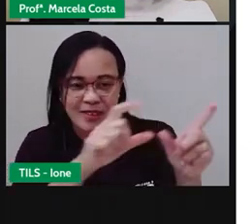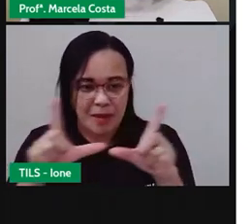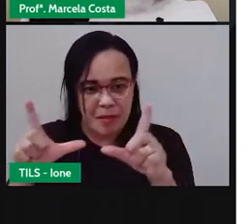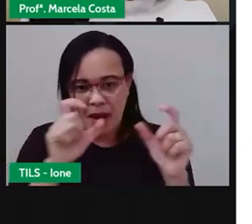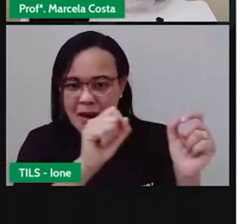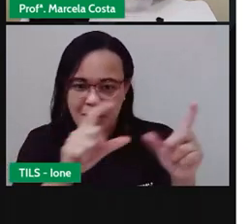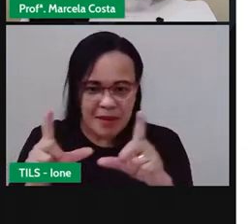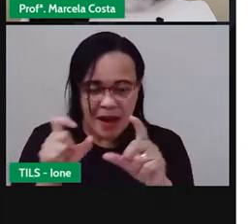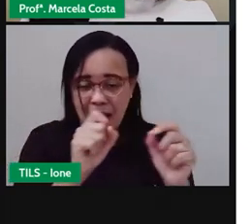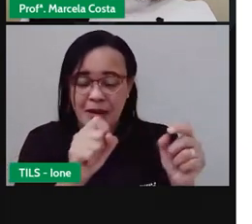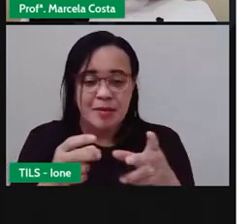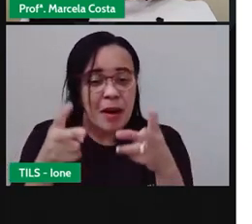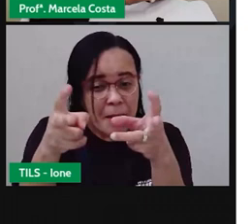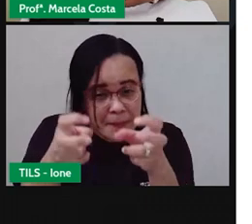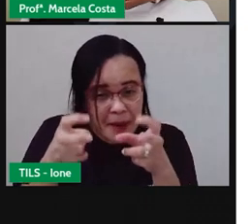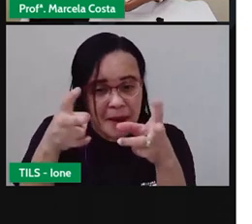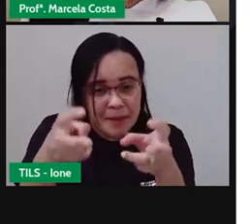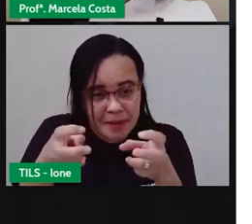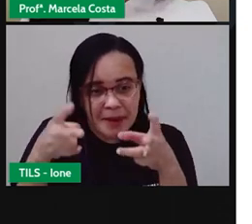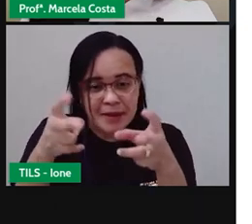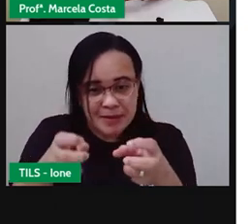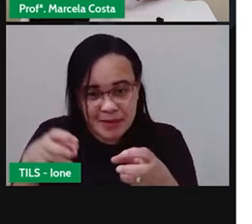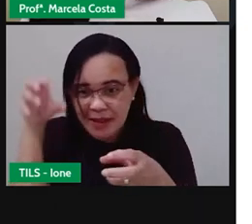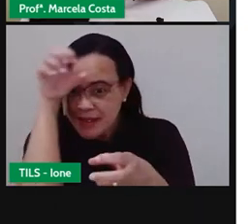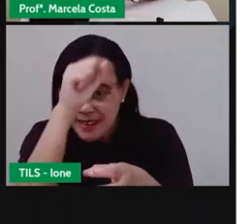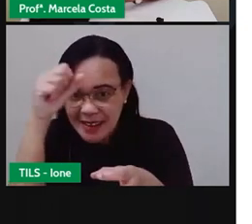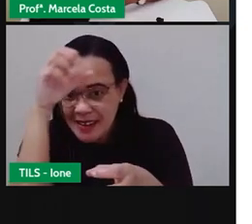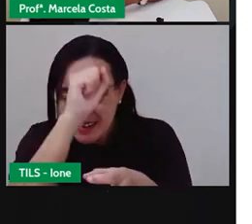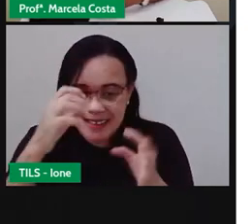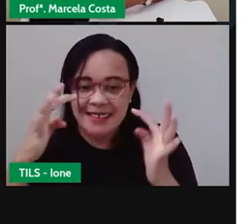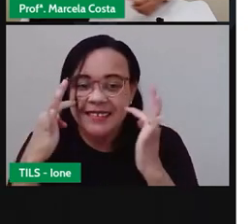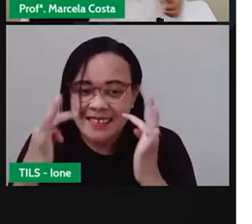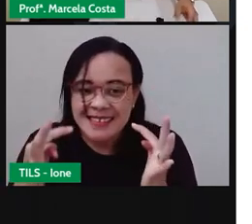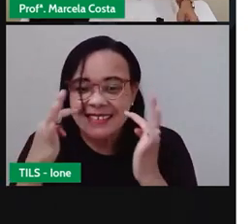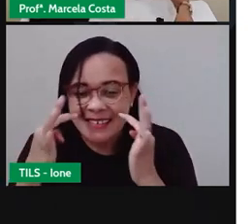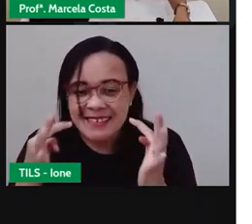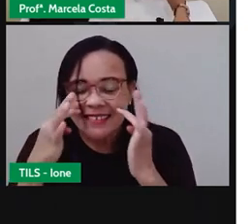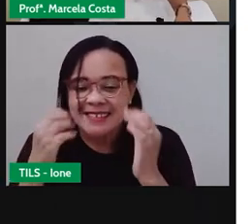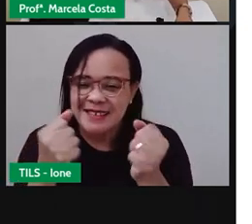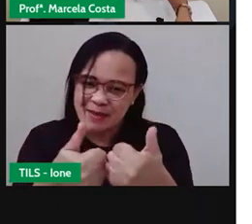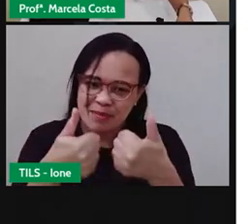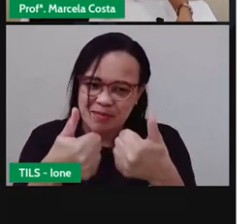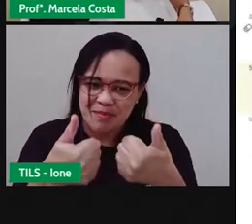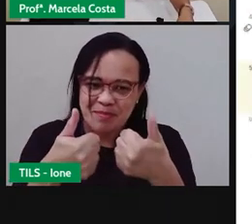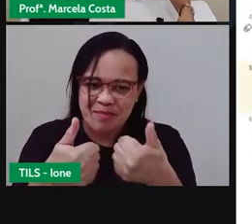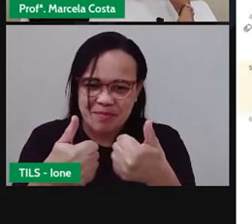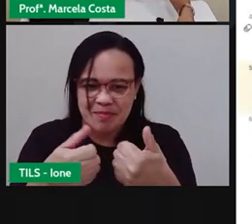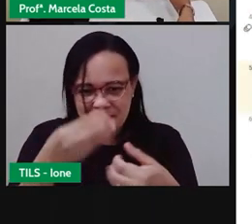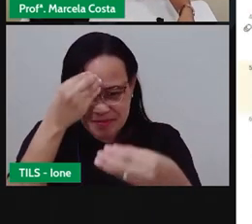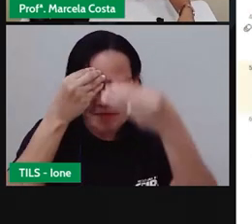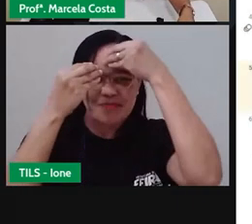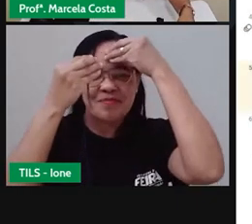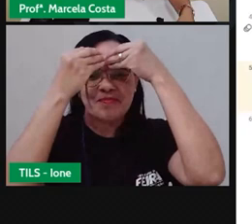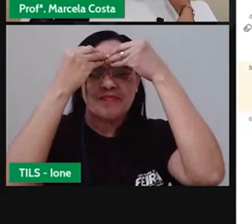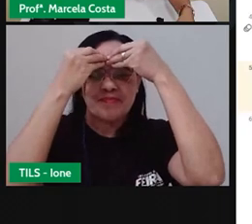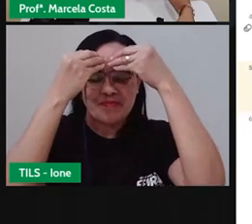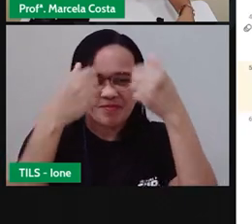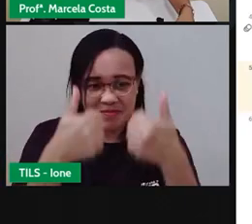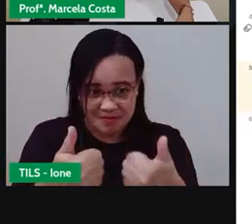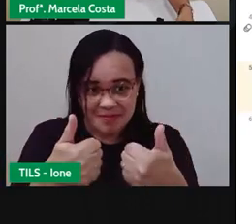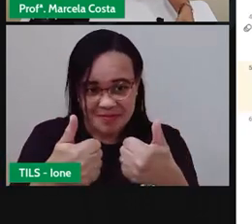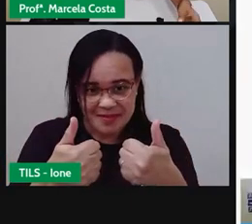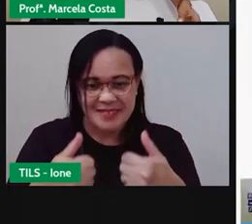consiga aprender consiga solidificar a sua aprendizagem tá bom? Então vamos lá